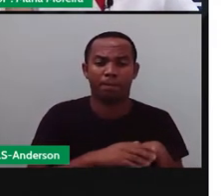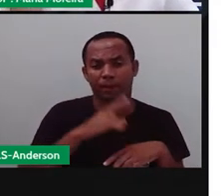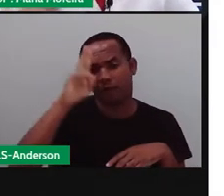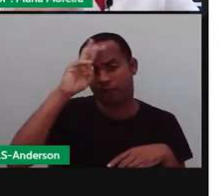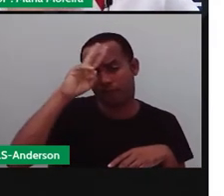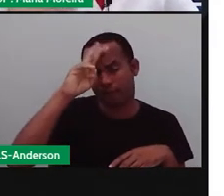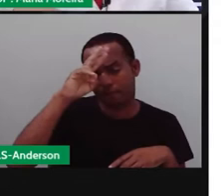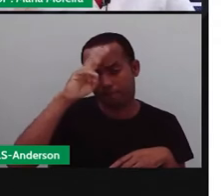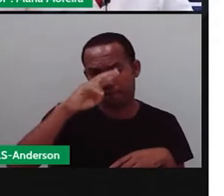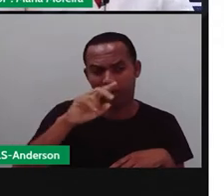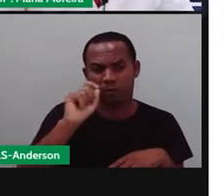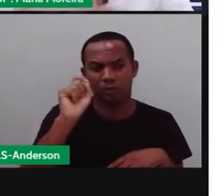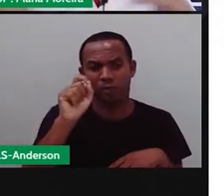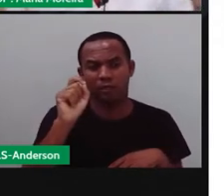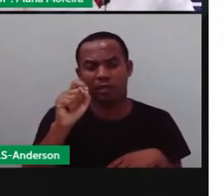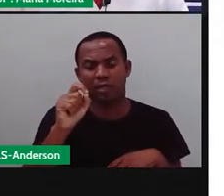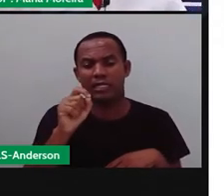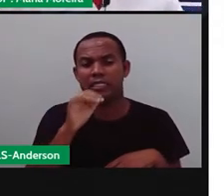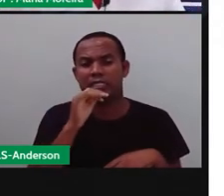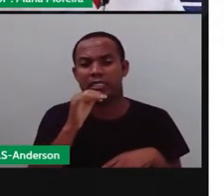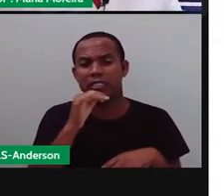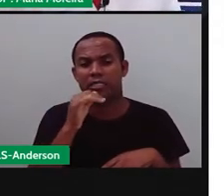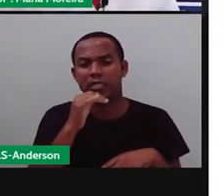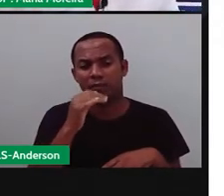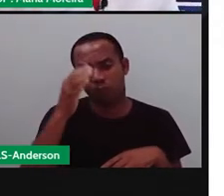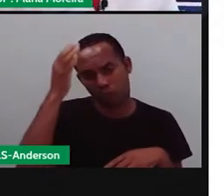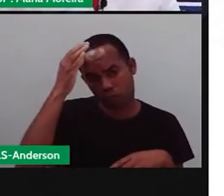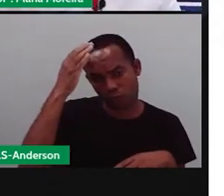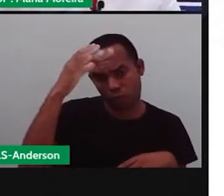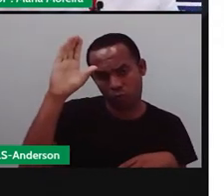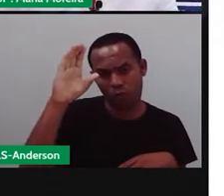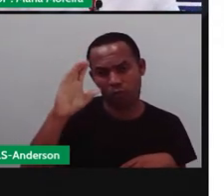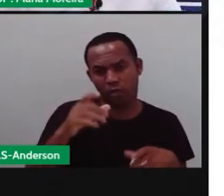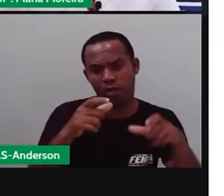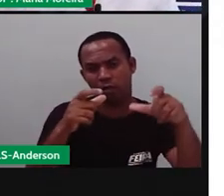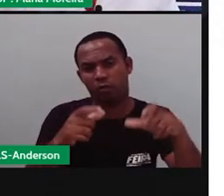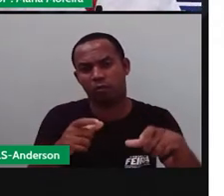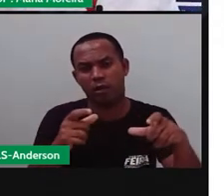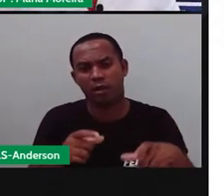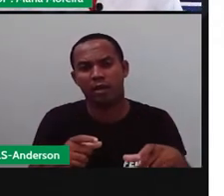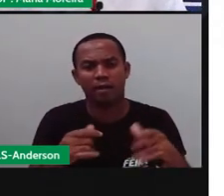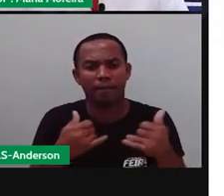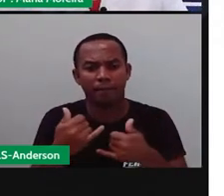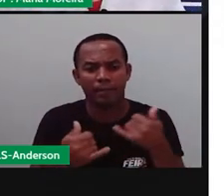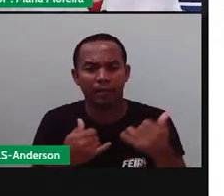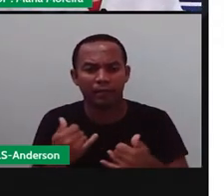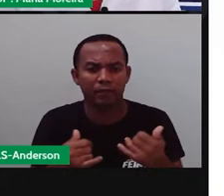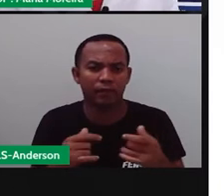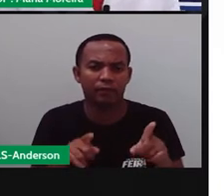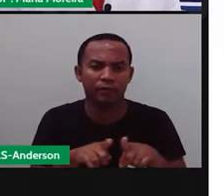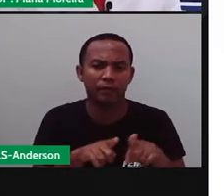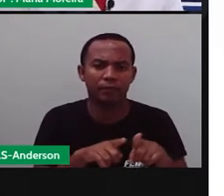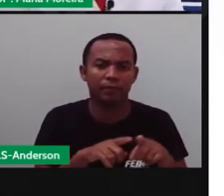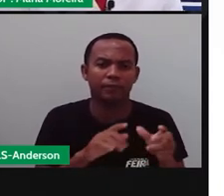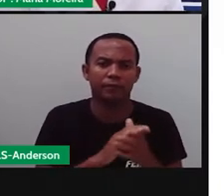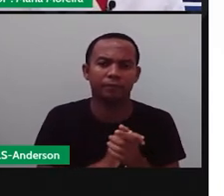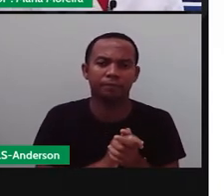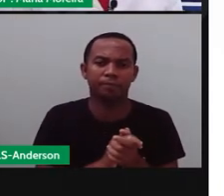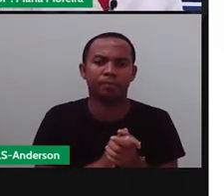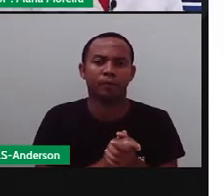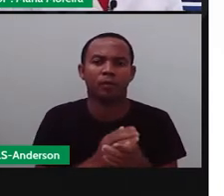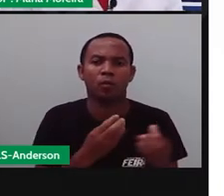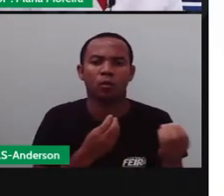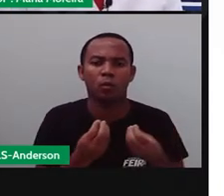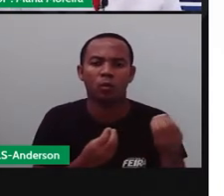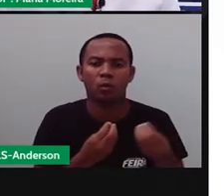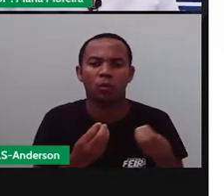por repetir, por repetir não, por propagar aí a questão cultural, a identidade cultural, o folclore de um lugar. Através